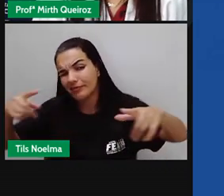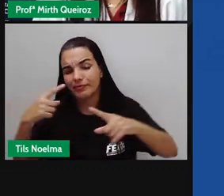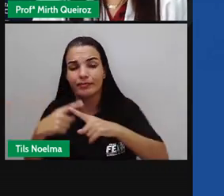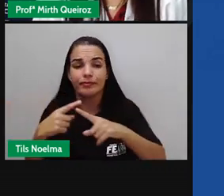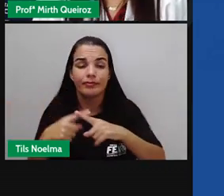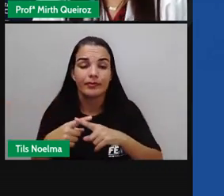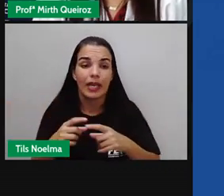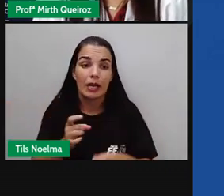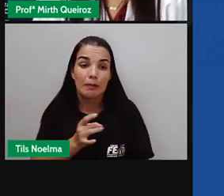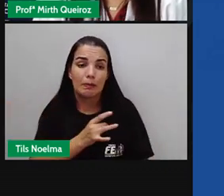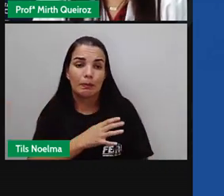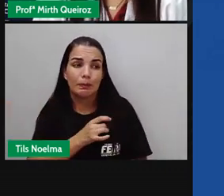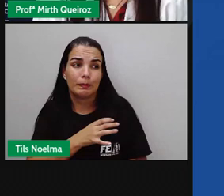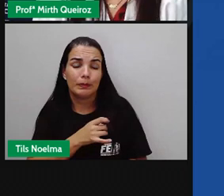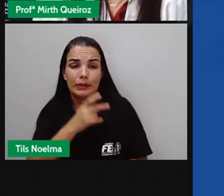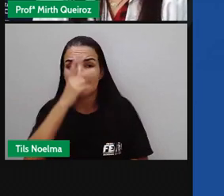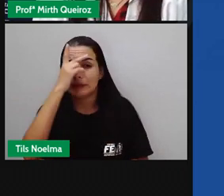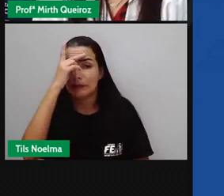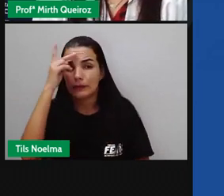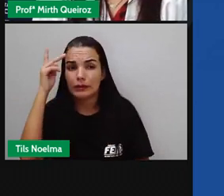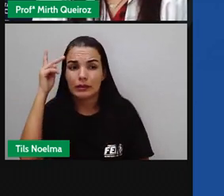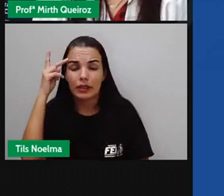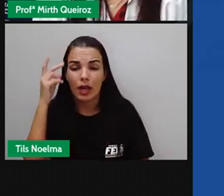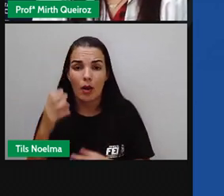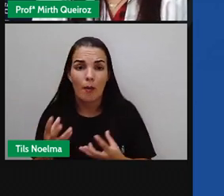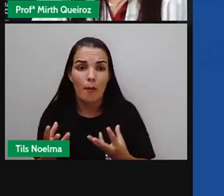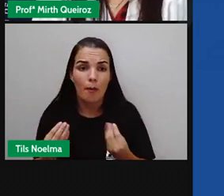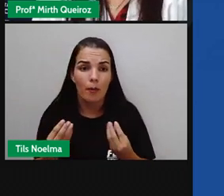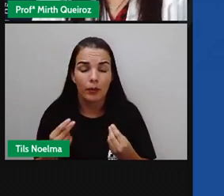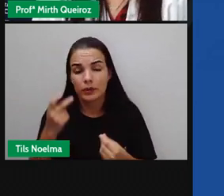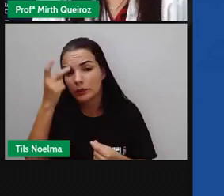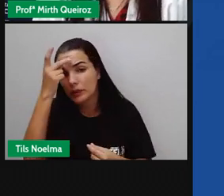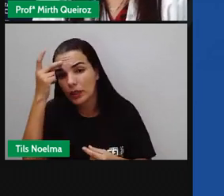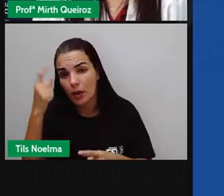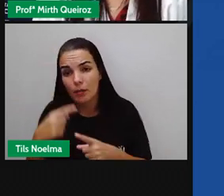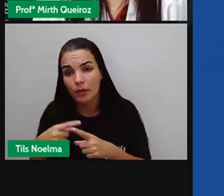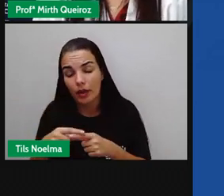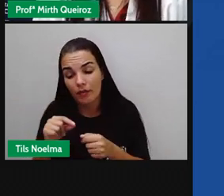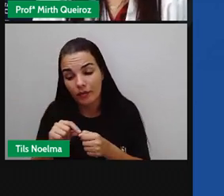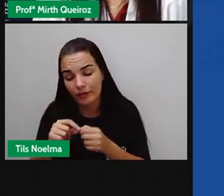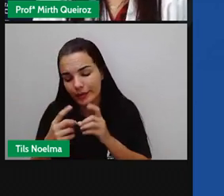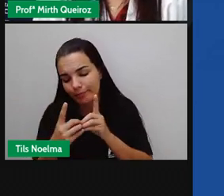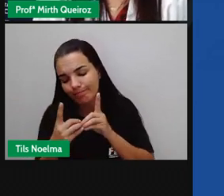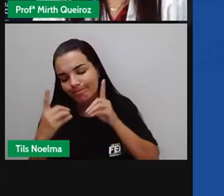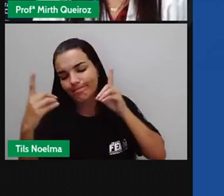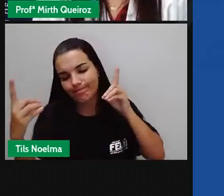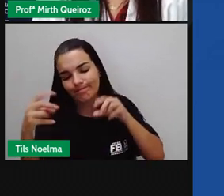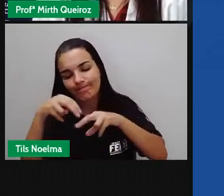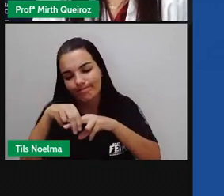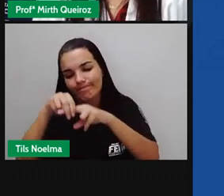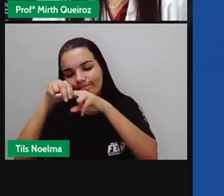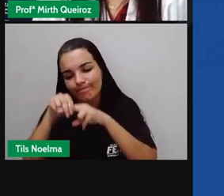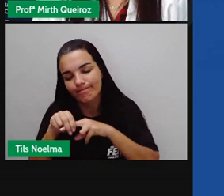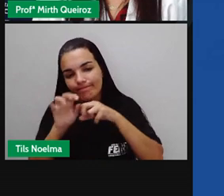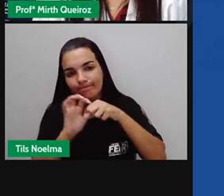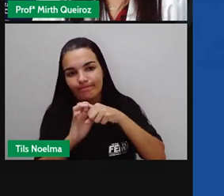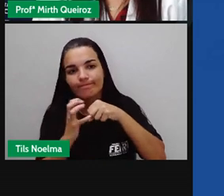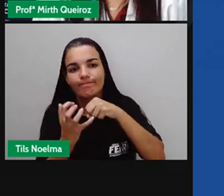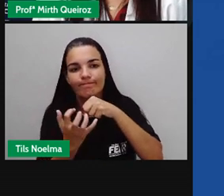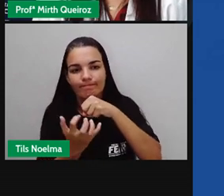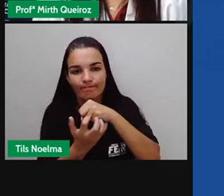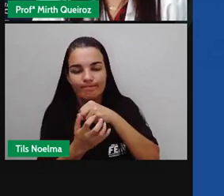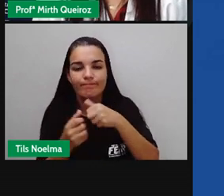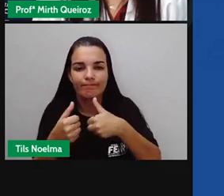tem amedrontado muita gente, né? Assustado muita gente. E que foi quem fez a gente ficar em casa e evitar aí o